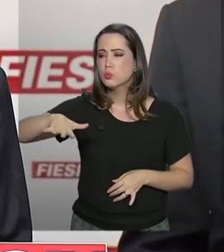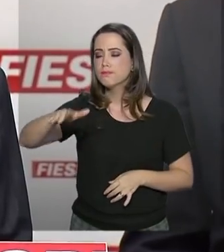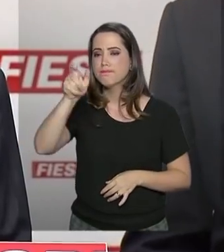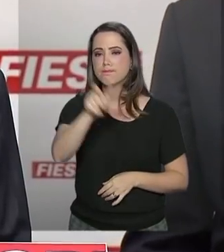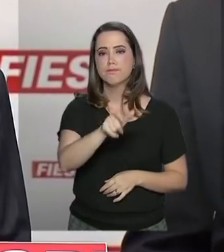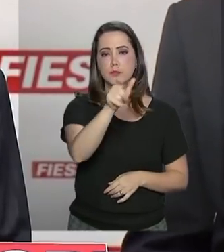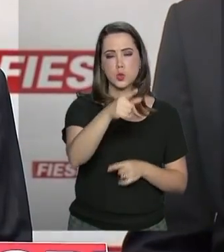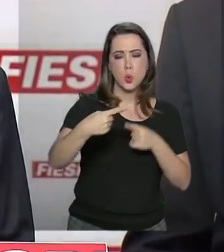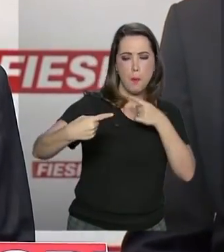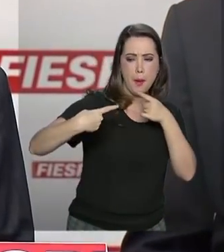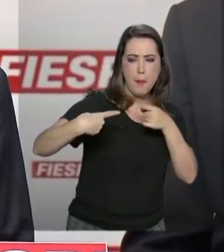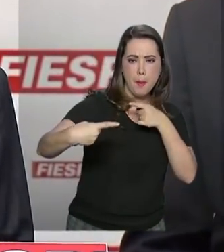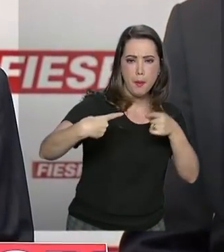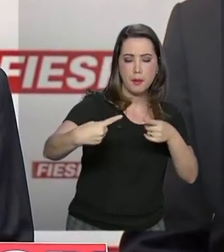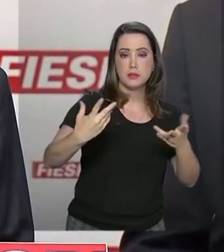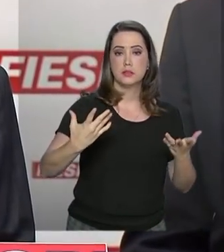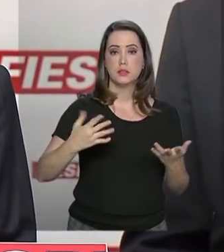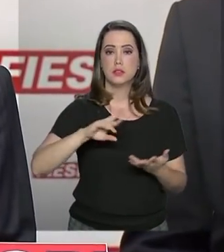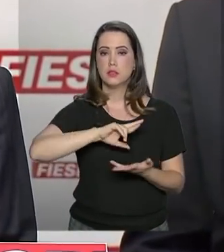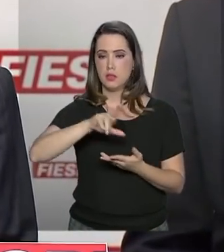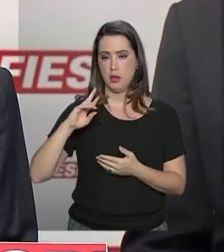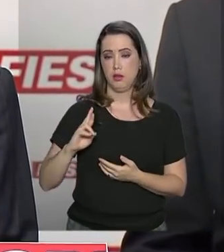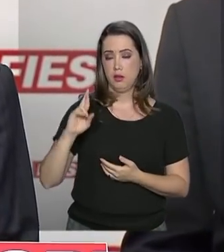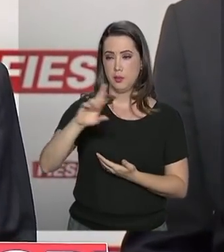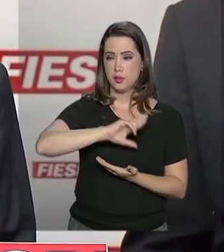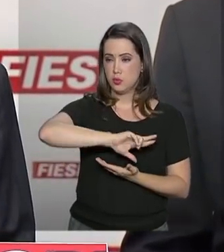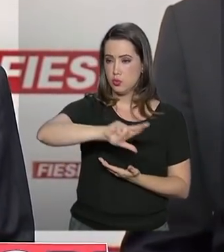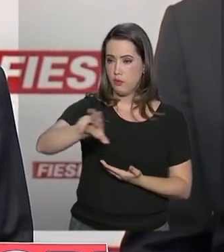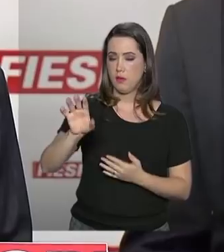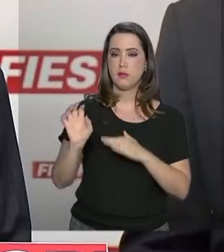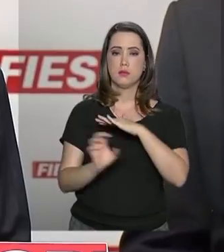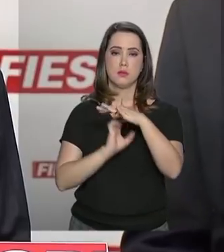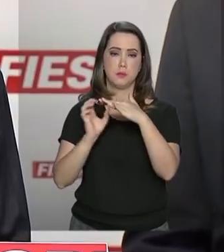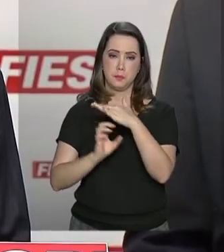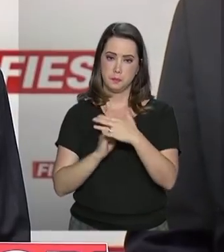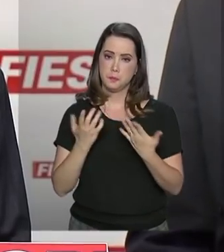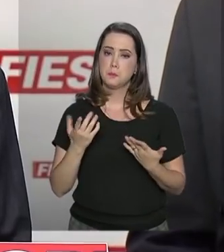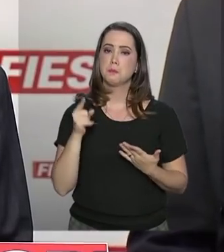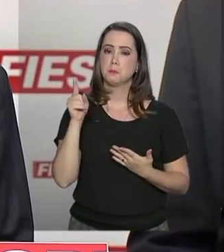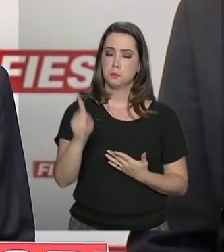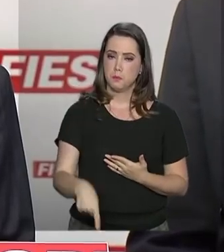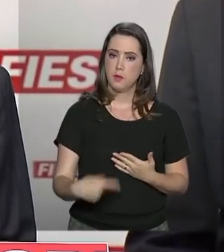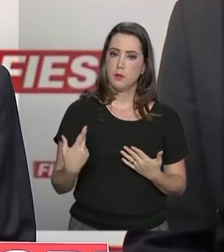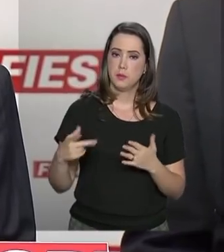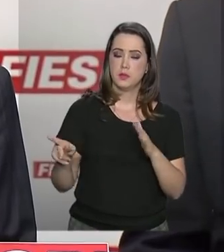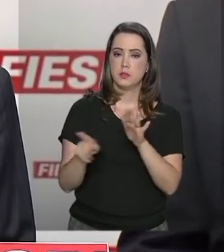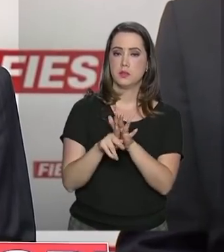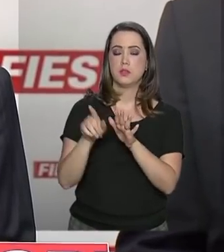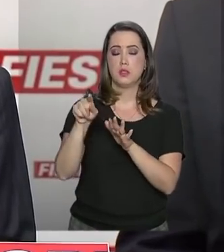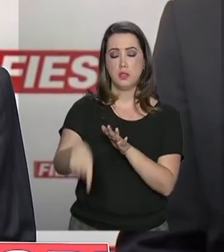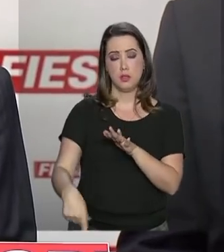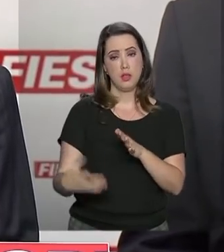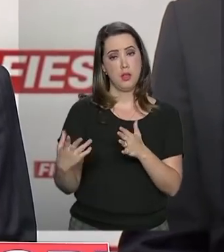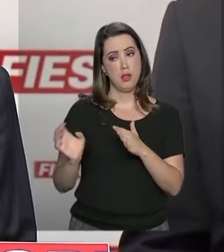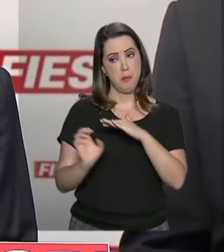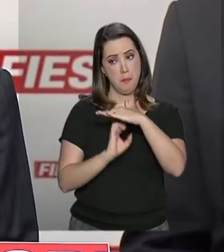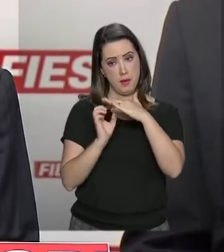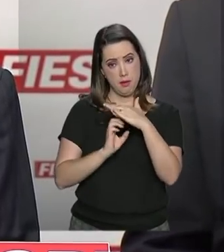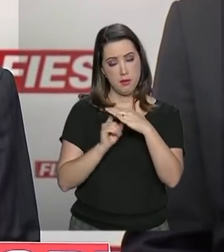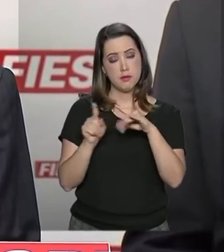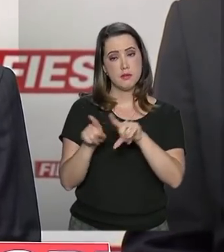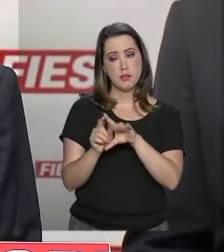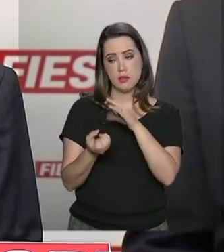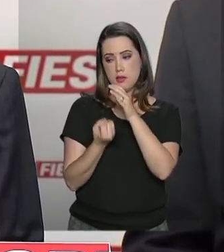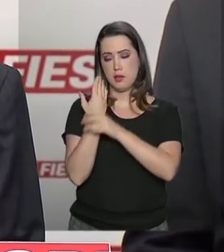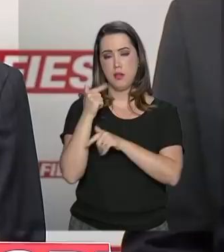que representam muita gente por causa das empresas que estão ligadas a eles e que